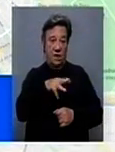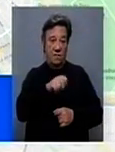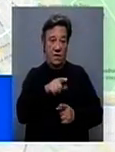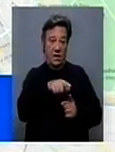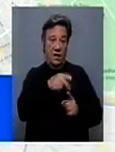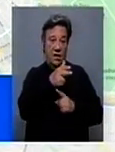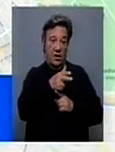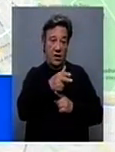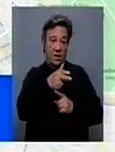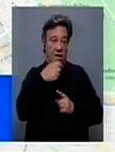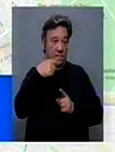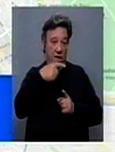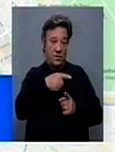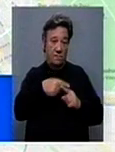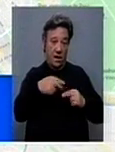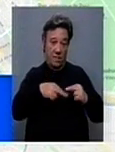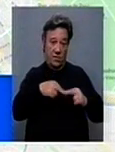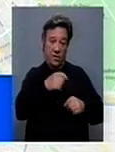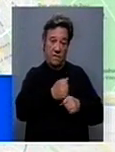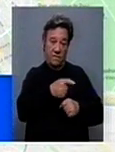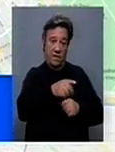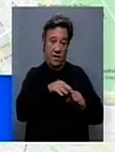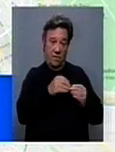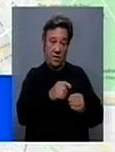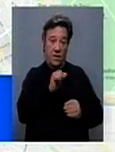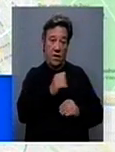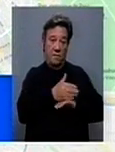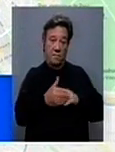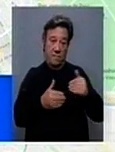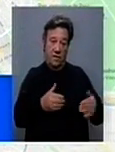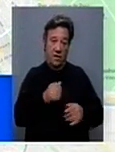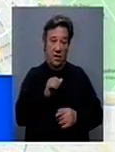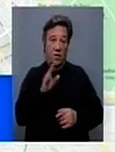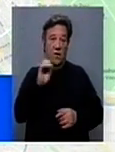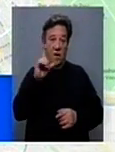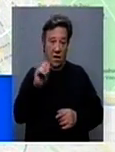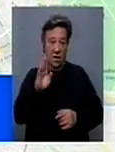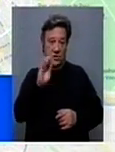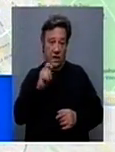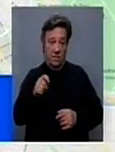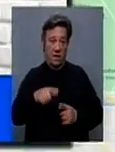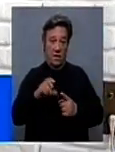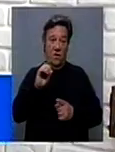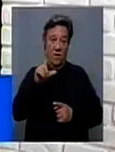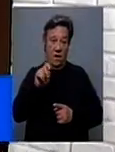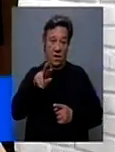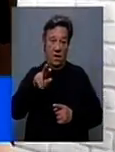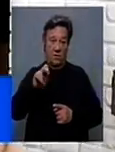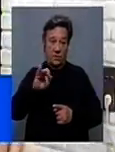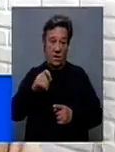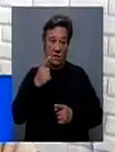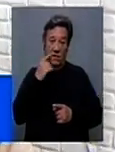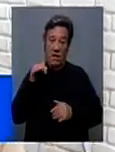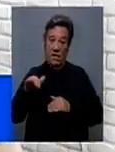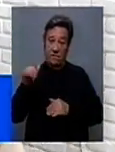de imagem e editores, que vai completar também com a sua parte. Olá, Jaime. Olá, Rosário. No regresso de Itália